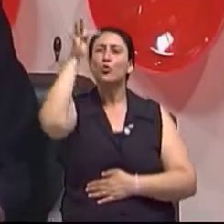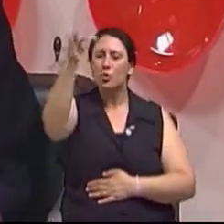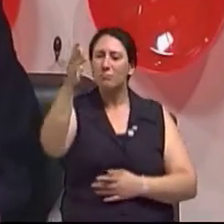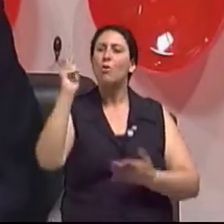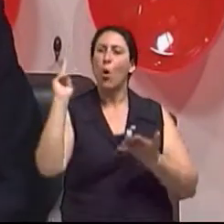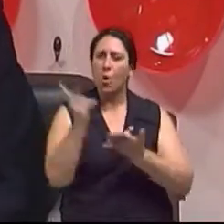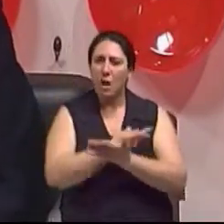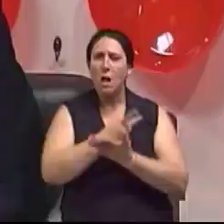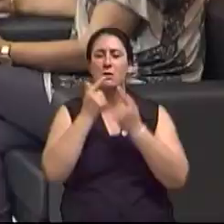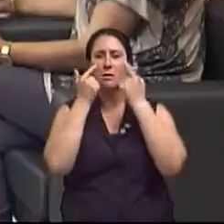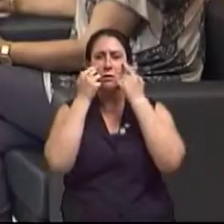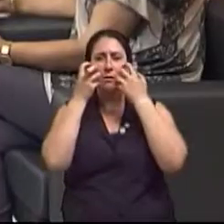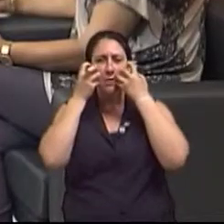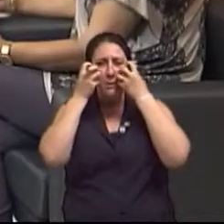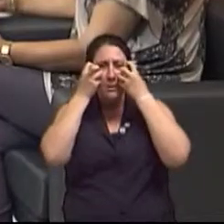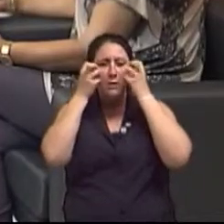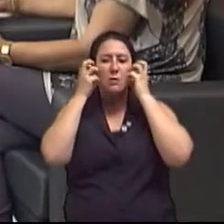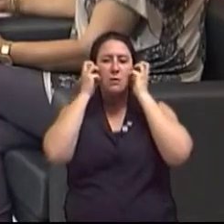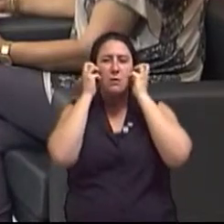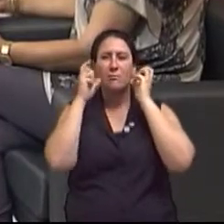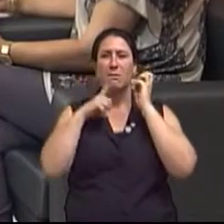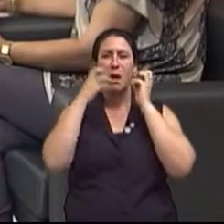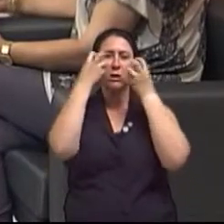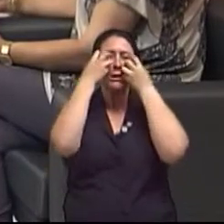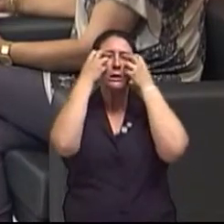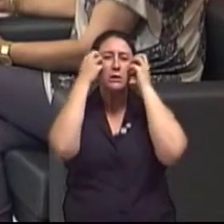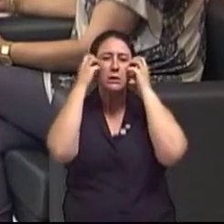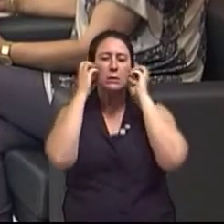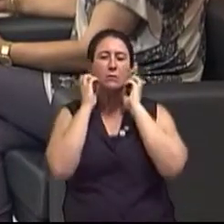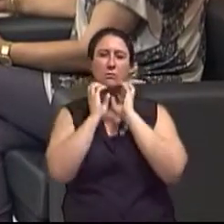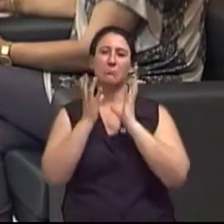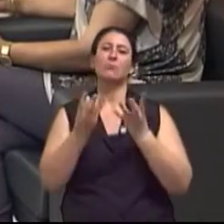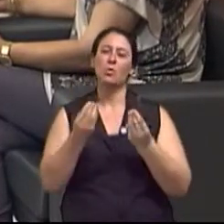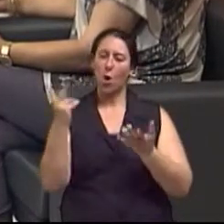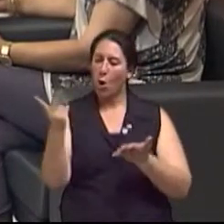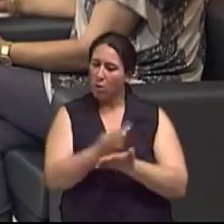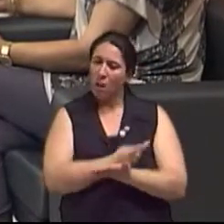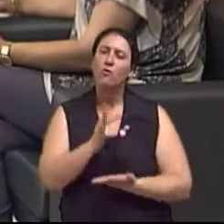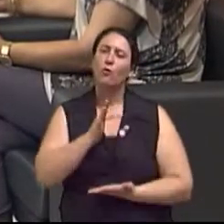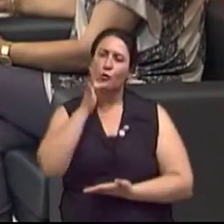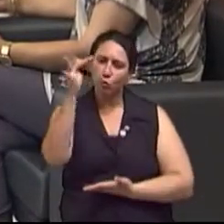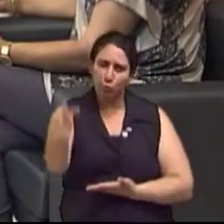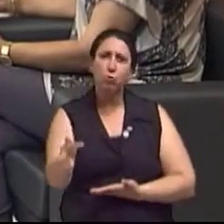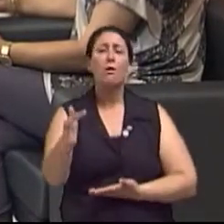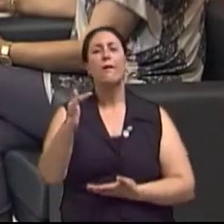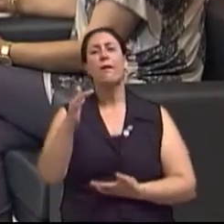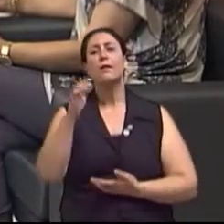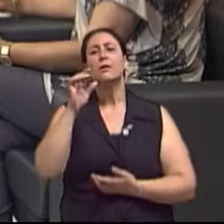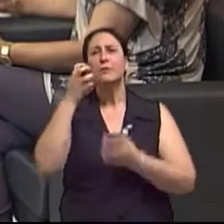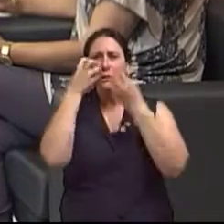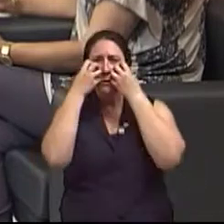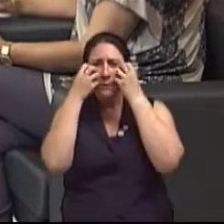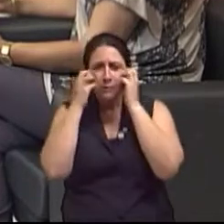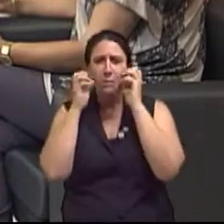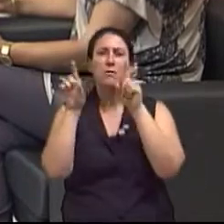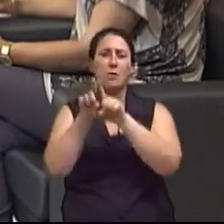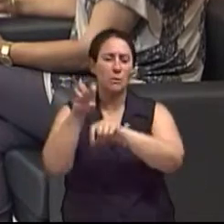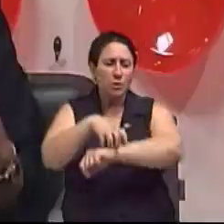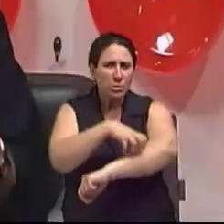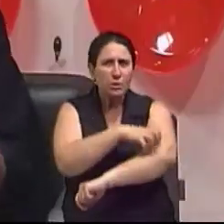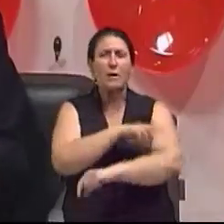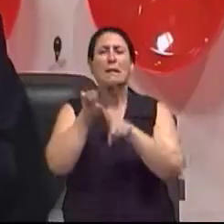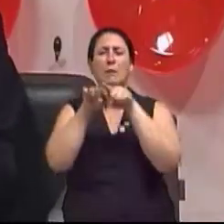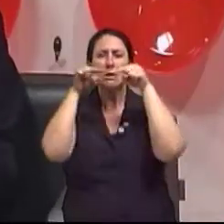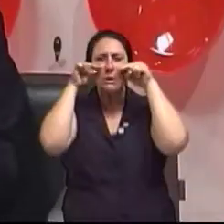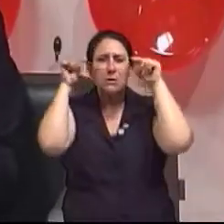um fotodano muito importante. Vai pagar um ônus muito grande. Muito grande, muito grande, não só com manchas, não só com rugas,